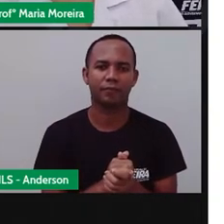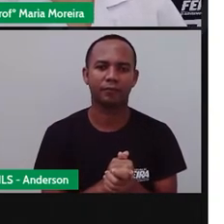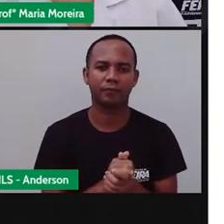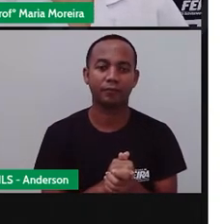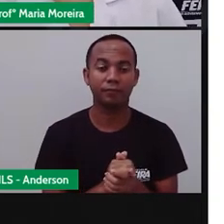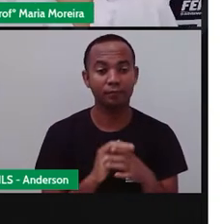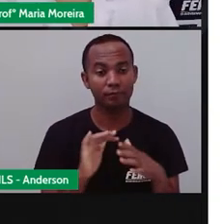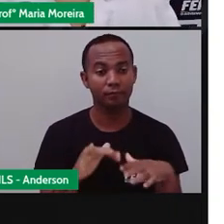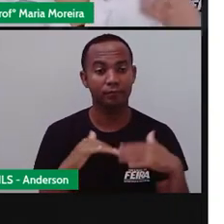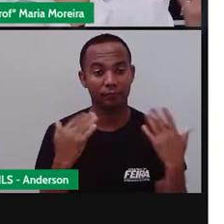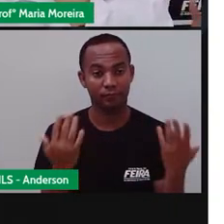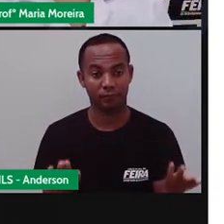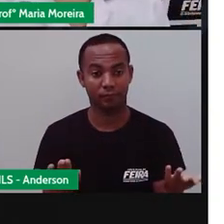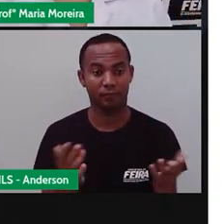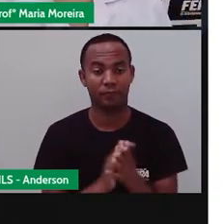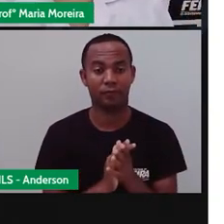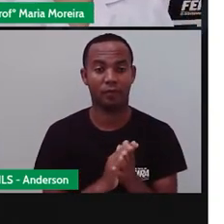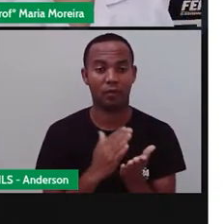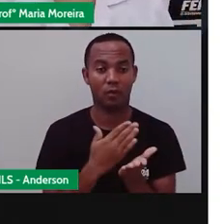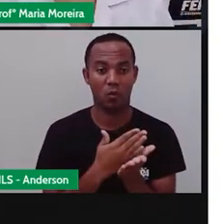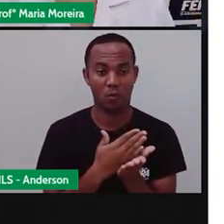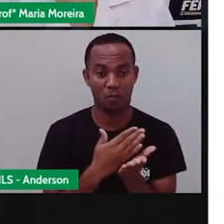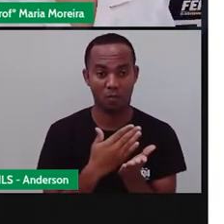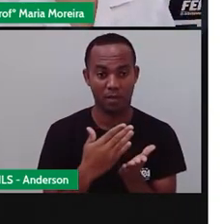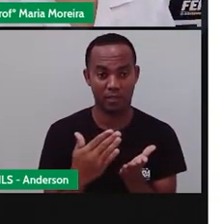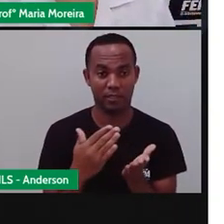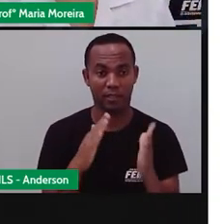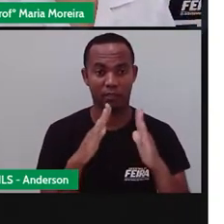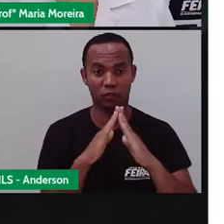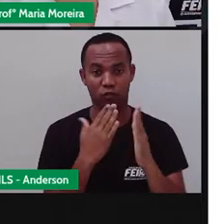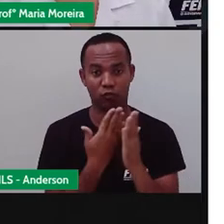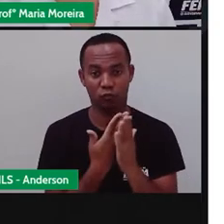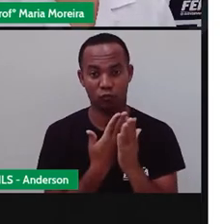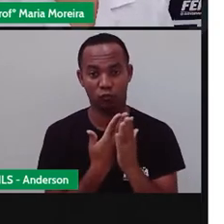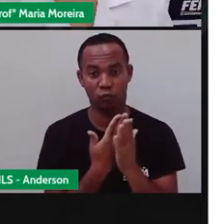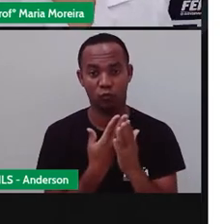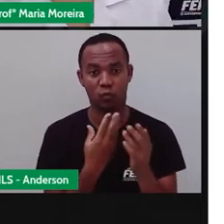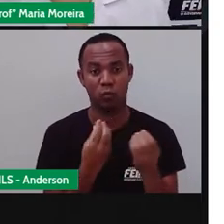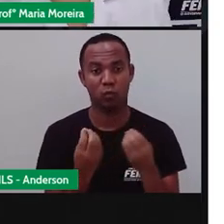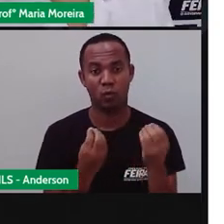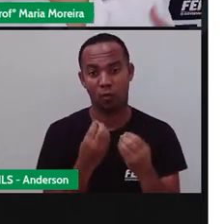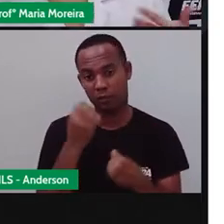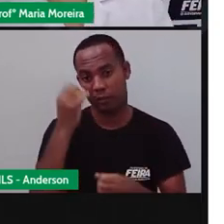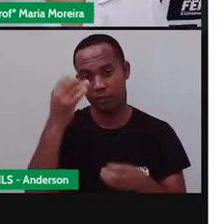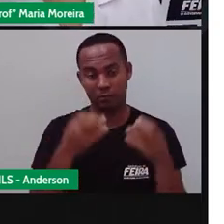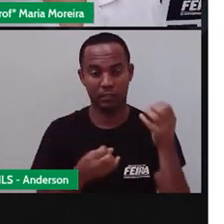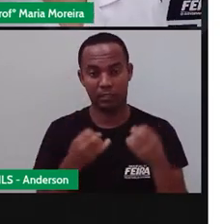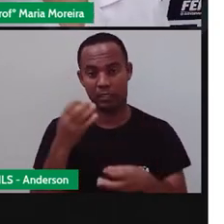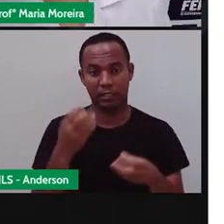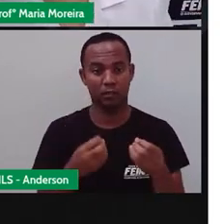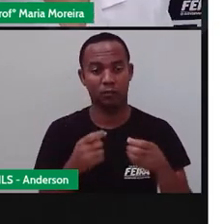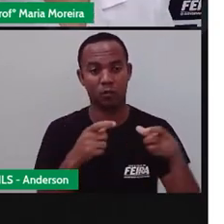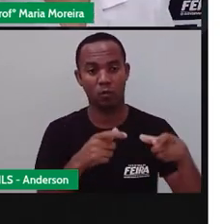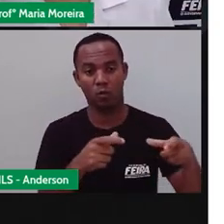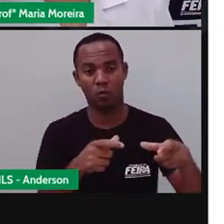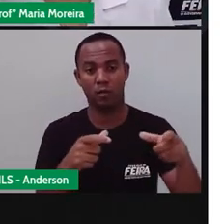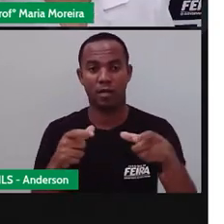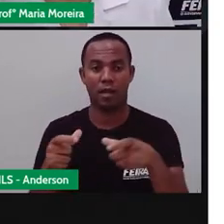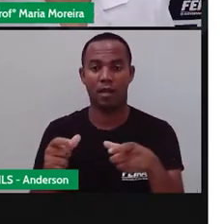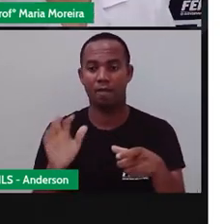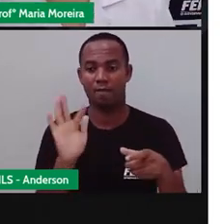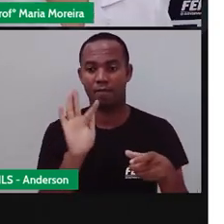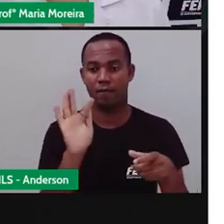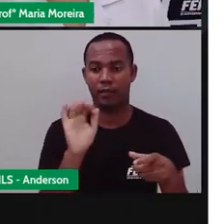Bom, vamos começar nossa aula assistindo um vídeo, né? Falando aí sobre os bairros,